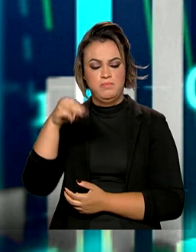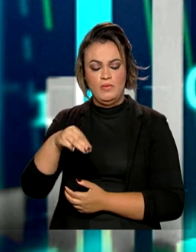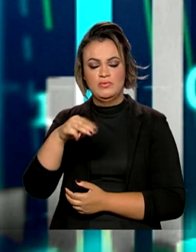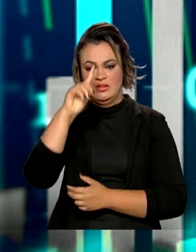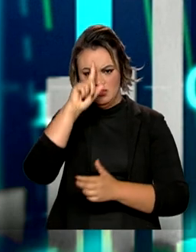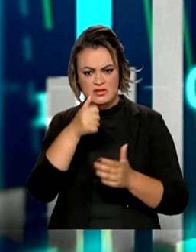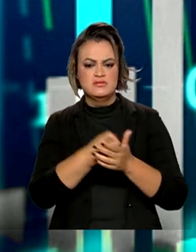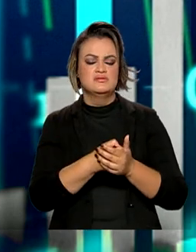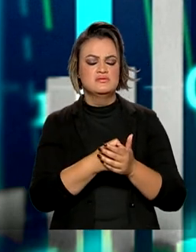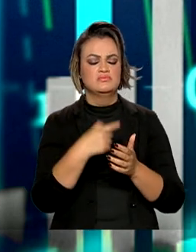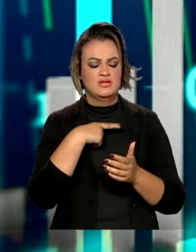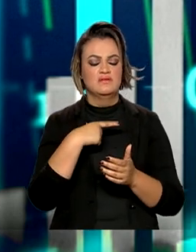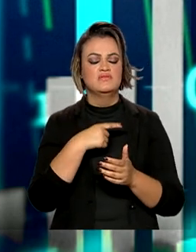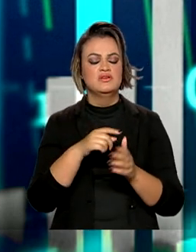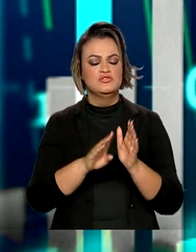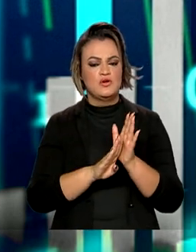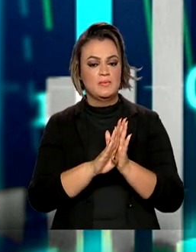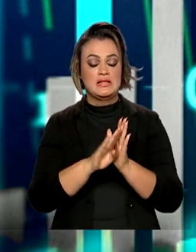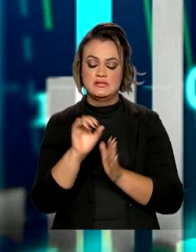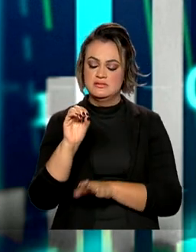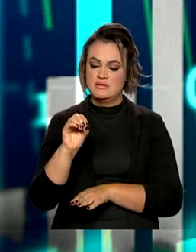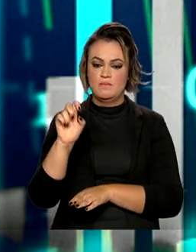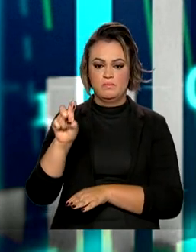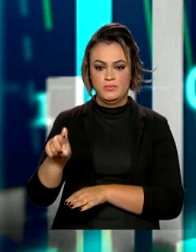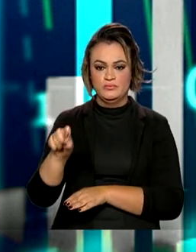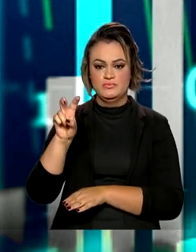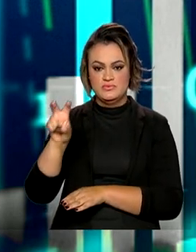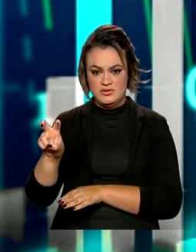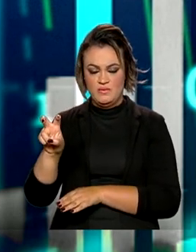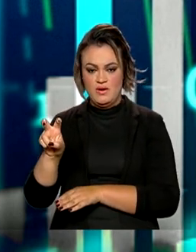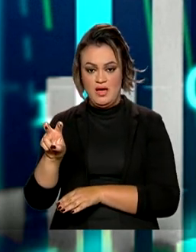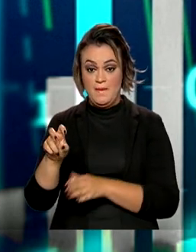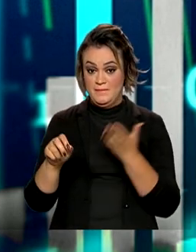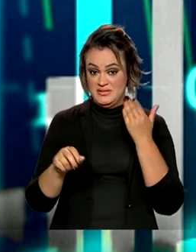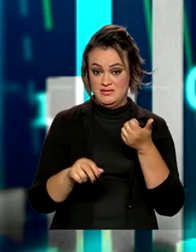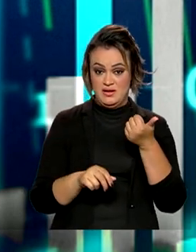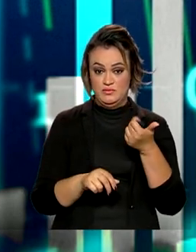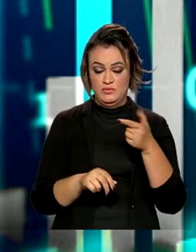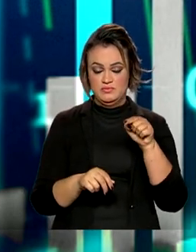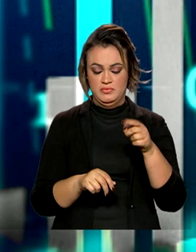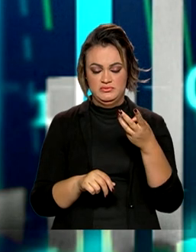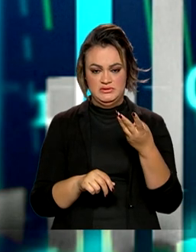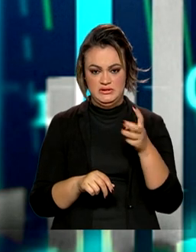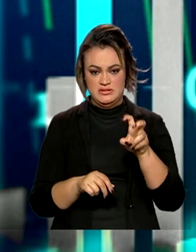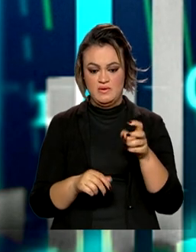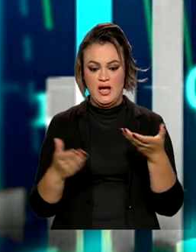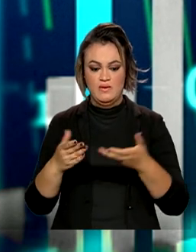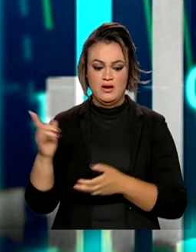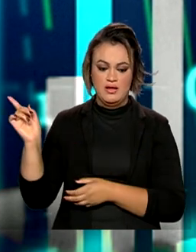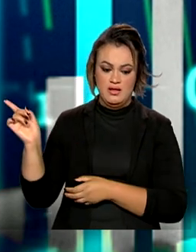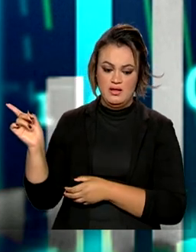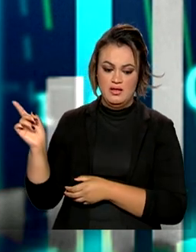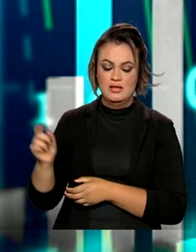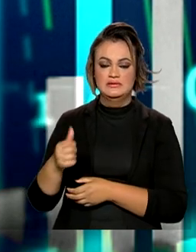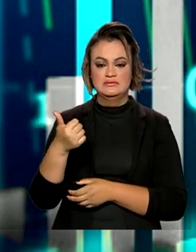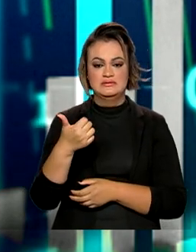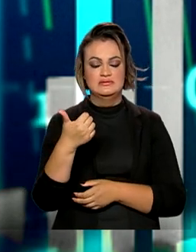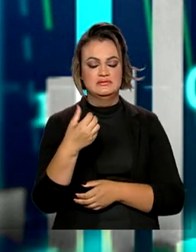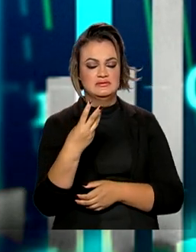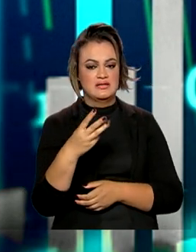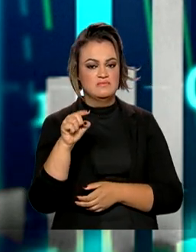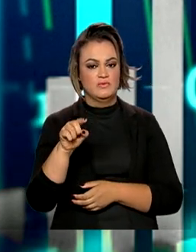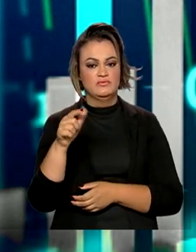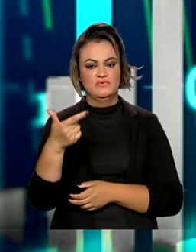unânime de aumentar a taxa de juros em 0,5 e ela passou, então, de 12,35 para 13,25. O objetivo,